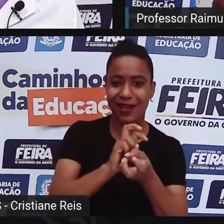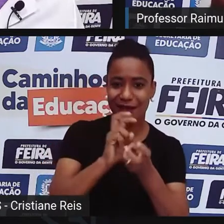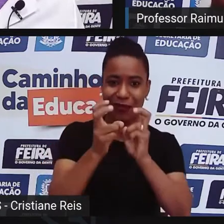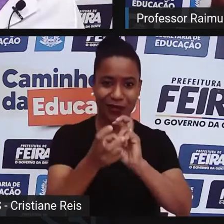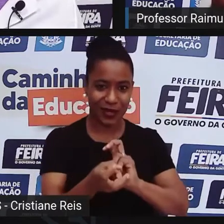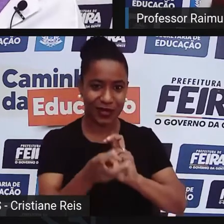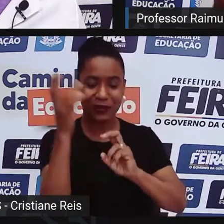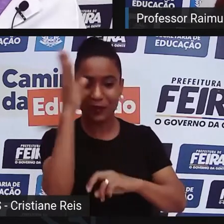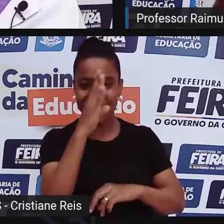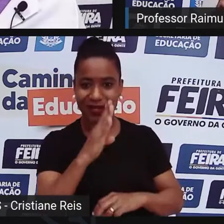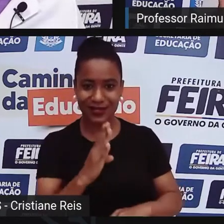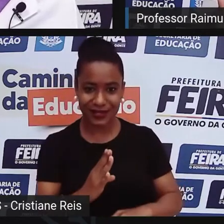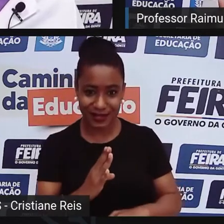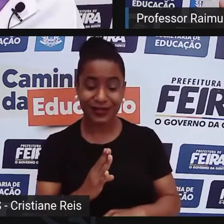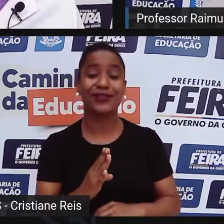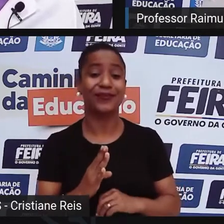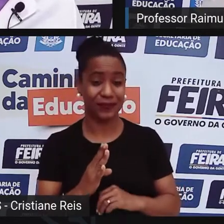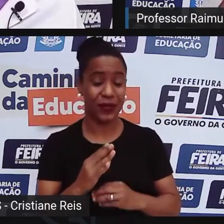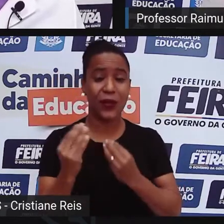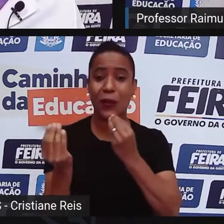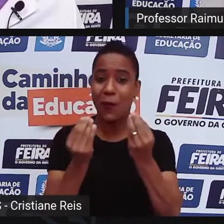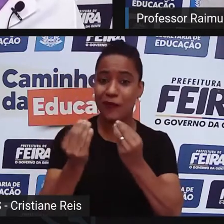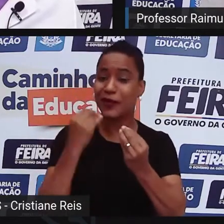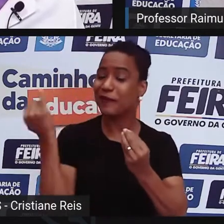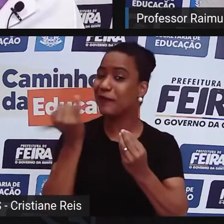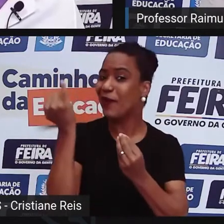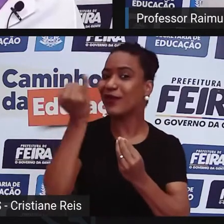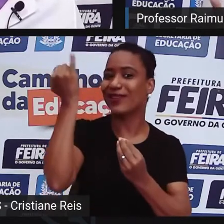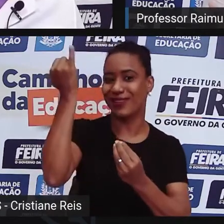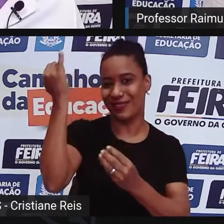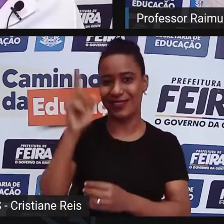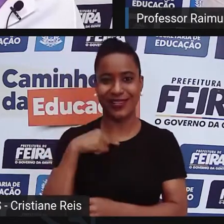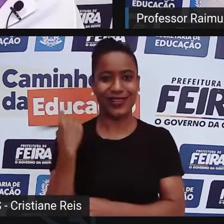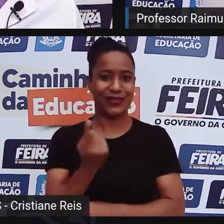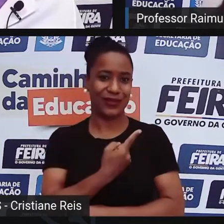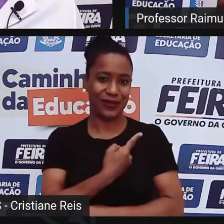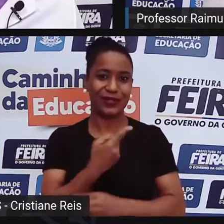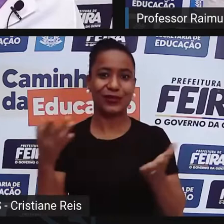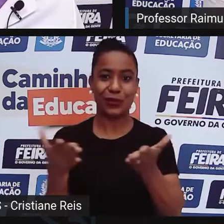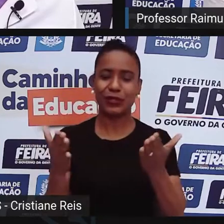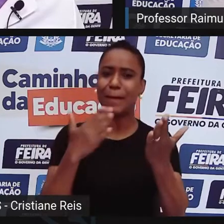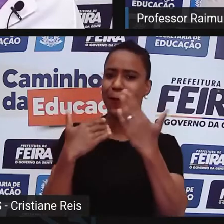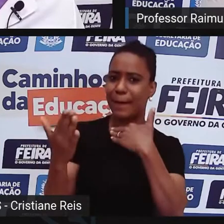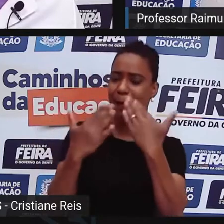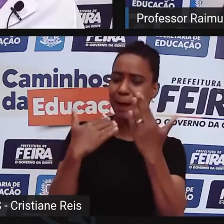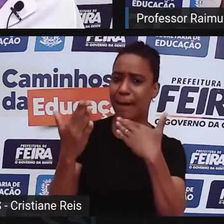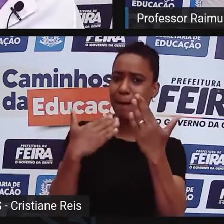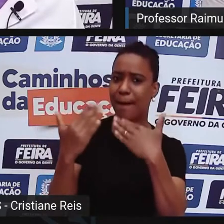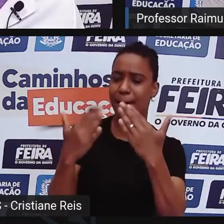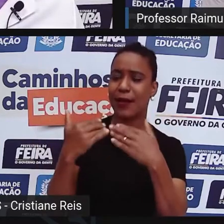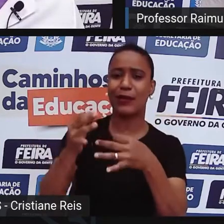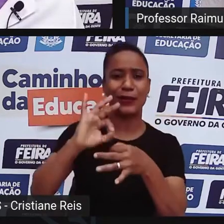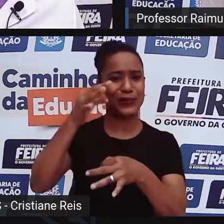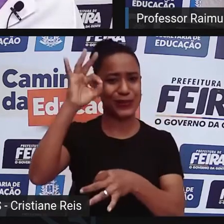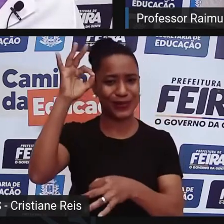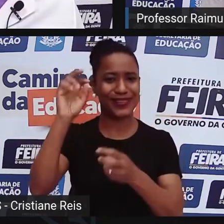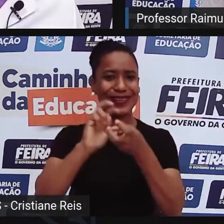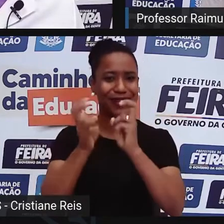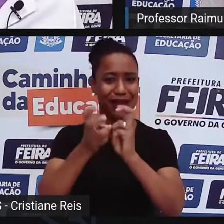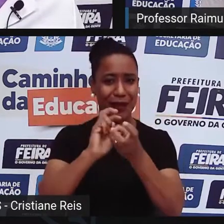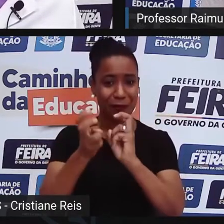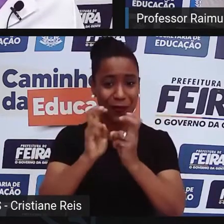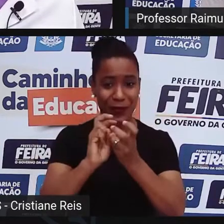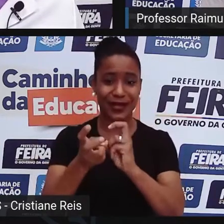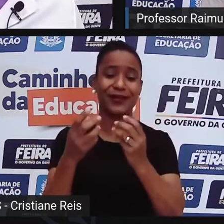ela foi significante para que nós, hoje, estamos aqui batendo esse papo, falando um pouco dos nossos